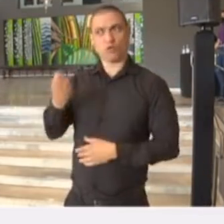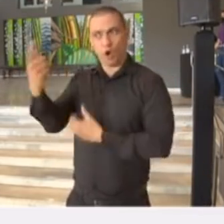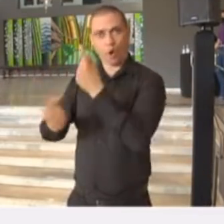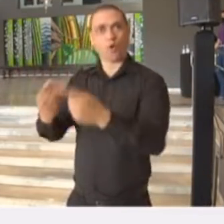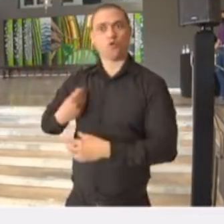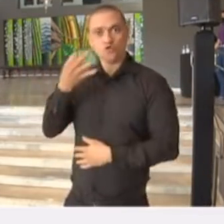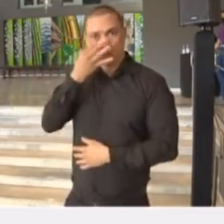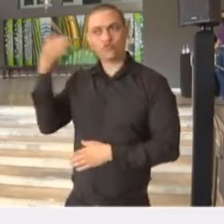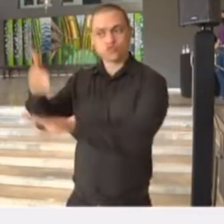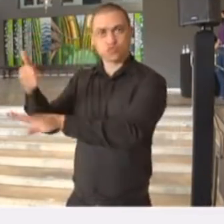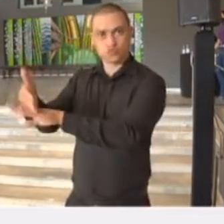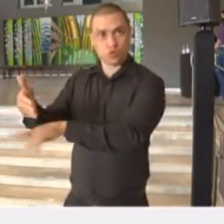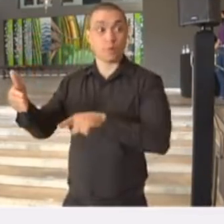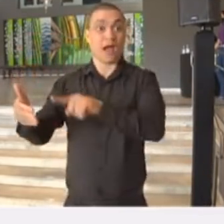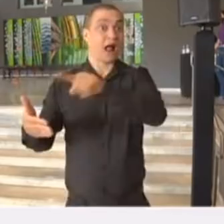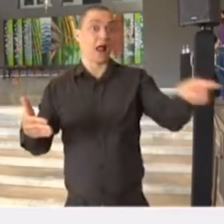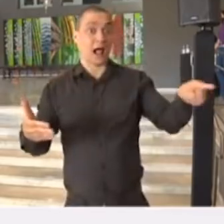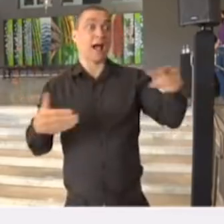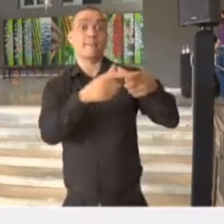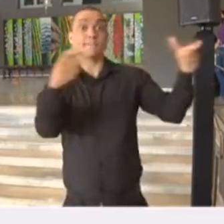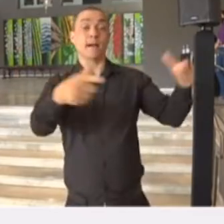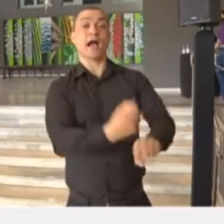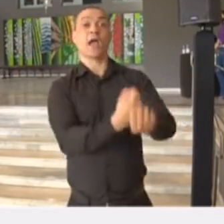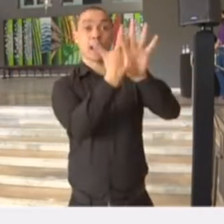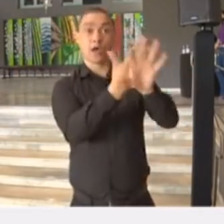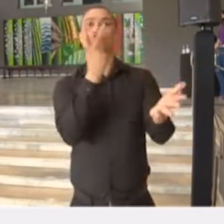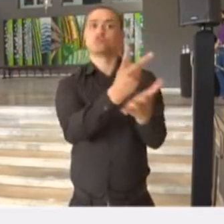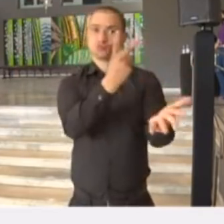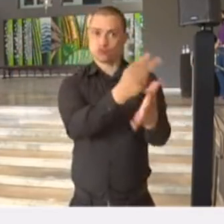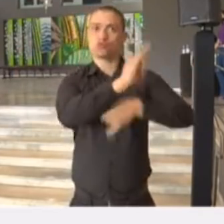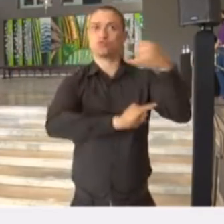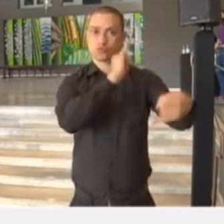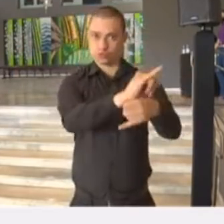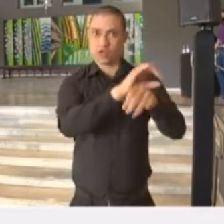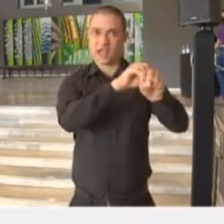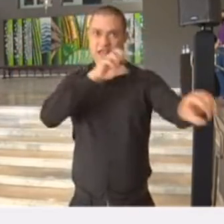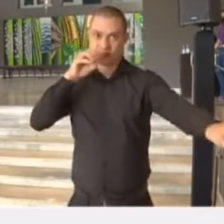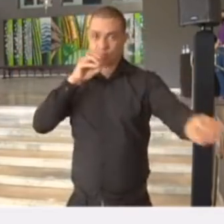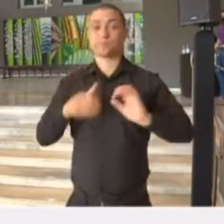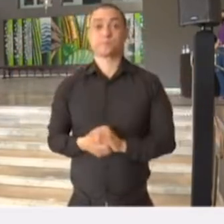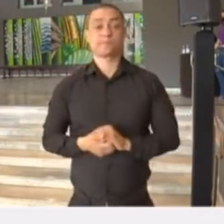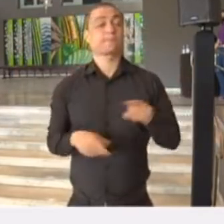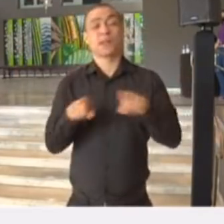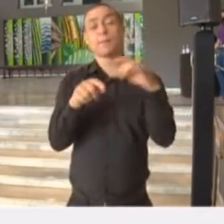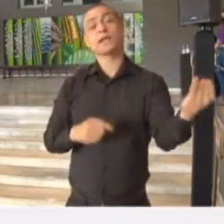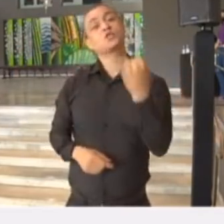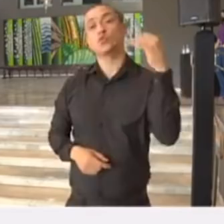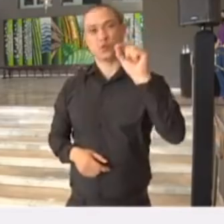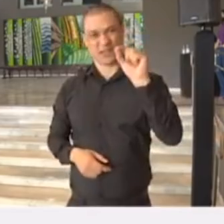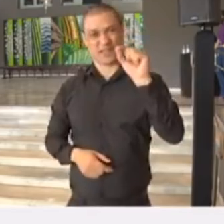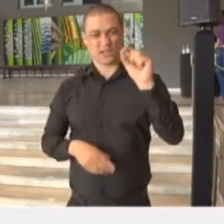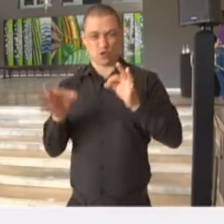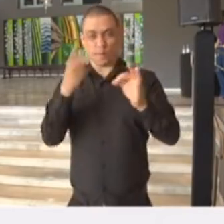é que poderá ser para até 35% que será definido pelas redes. Também tem uma questão importante da organização da